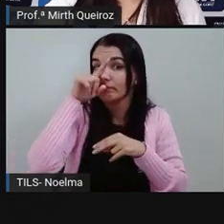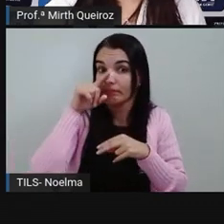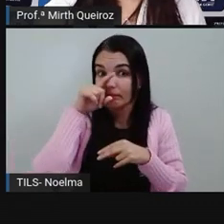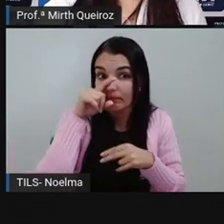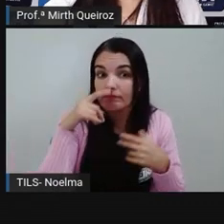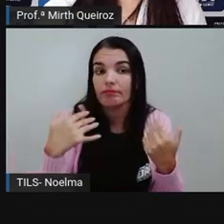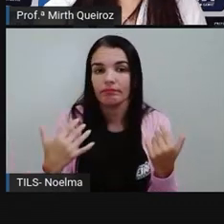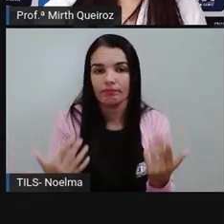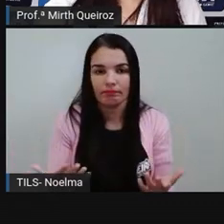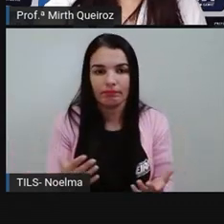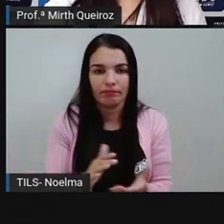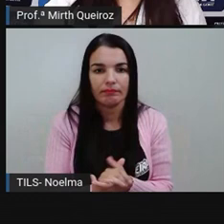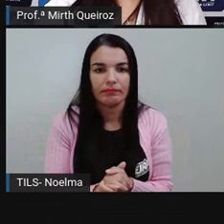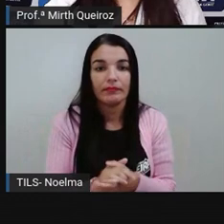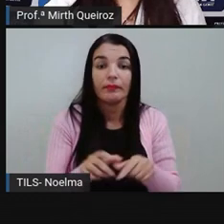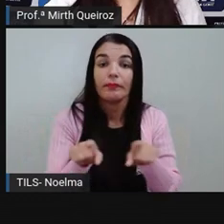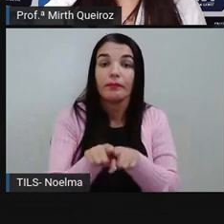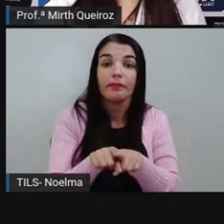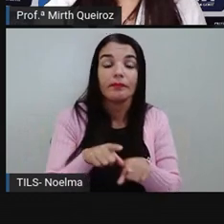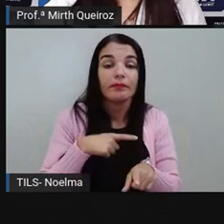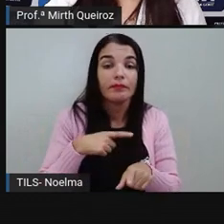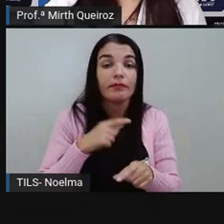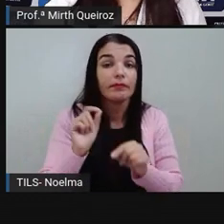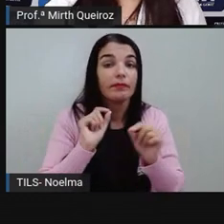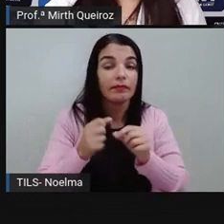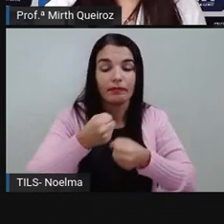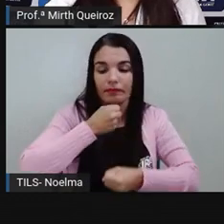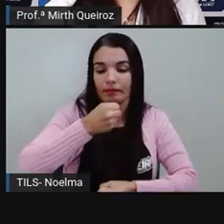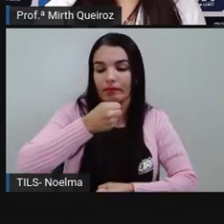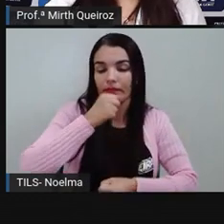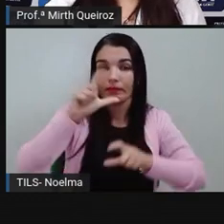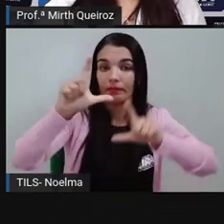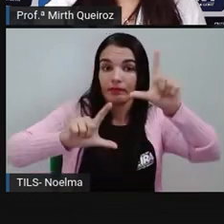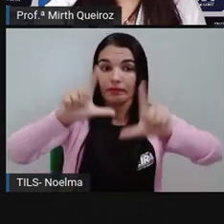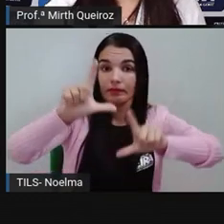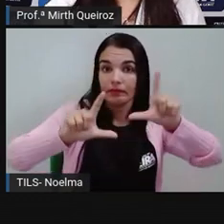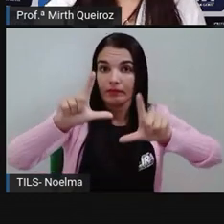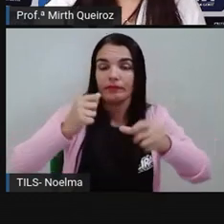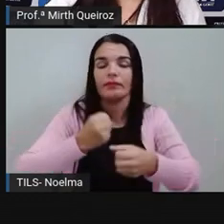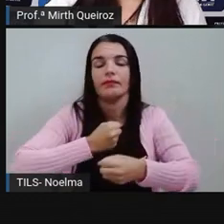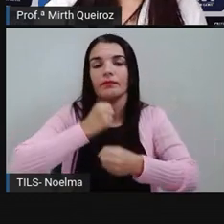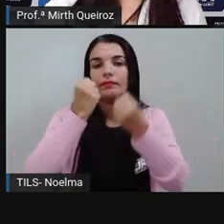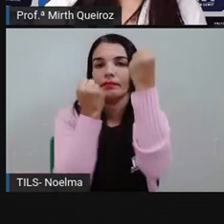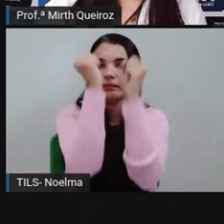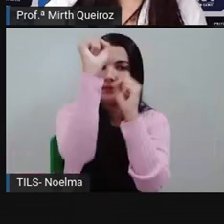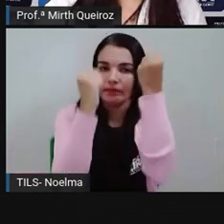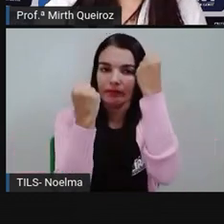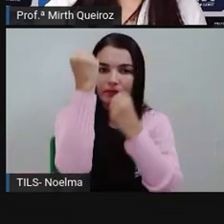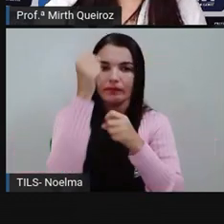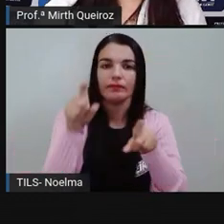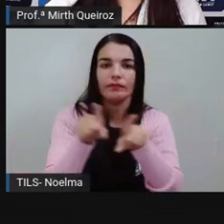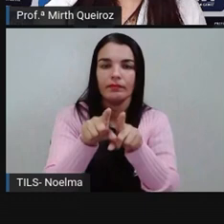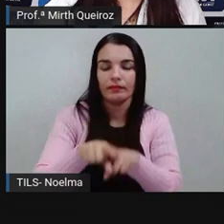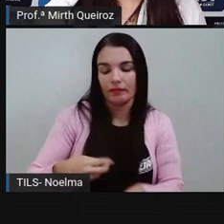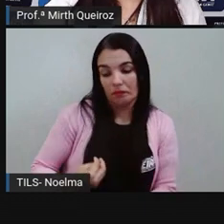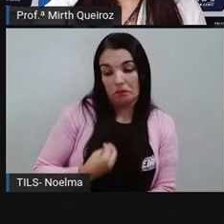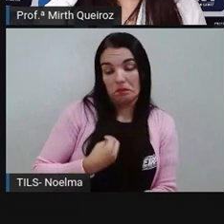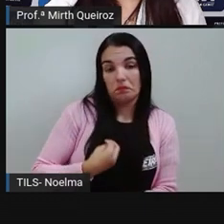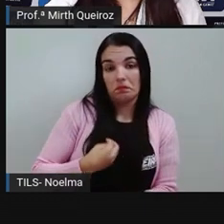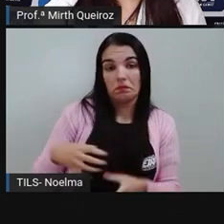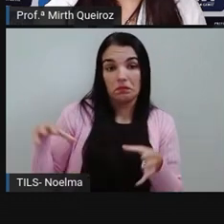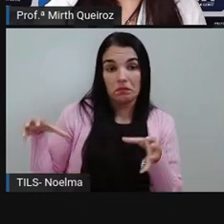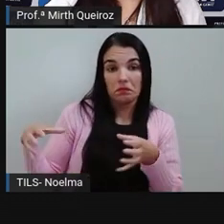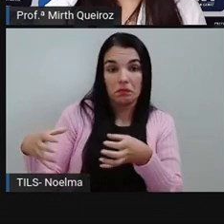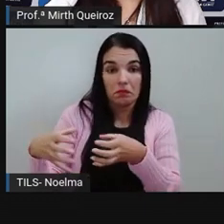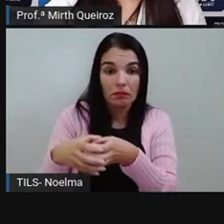assim. Há também nela grandes emissoras de TV e indústrias. E a presença de